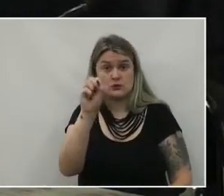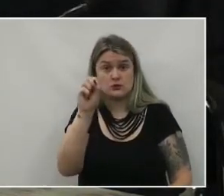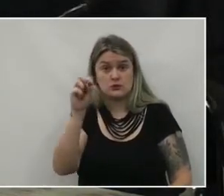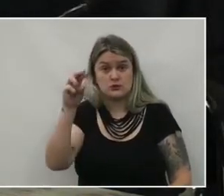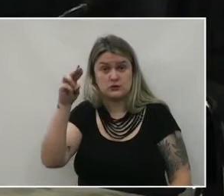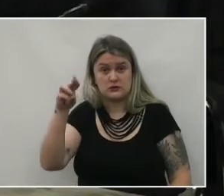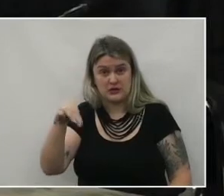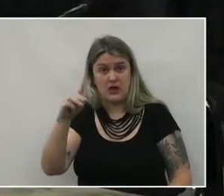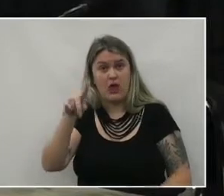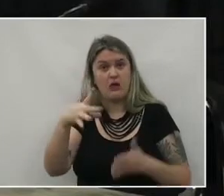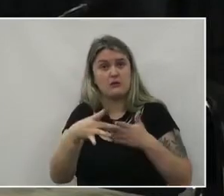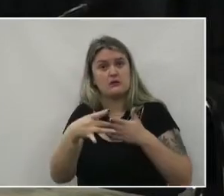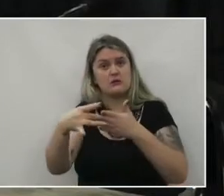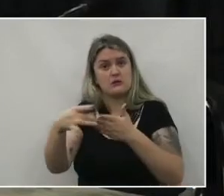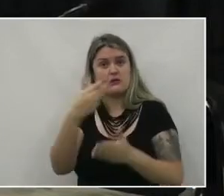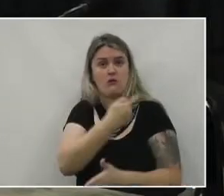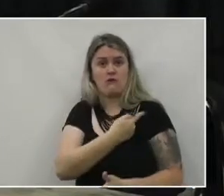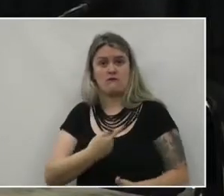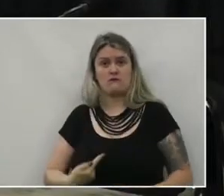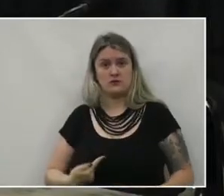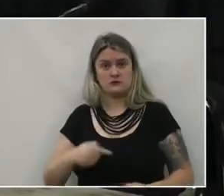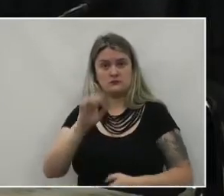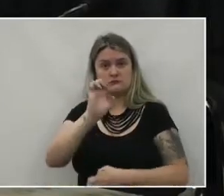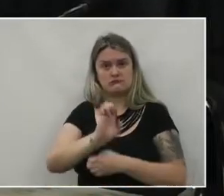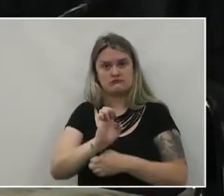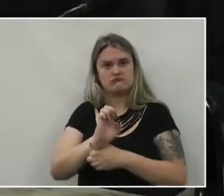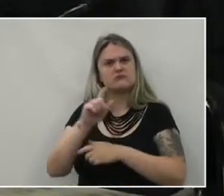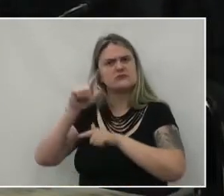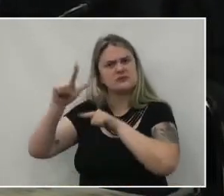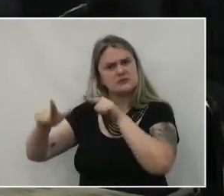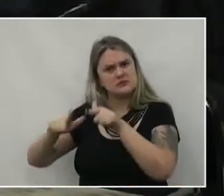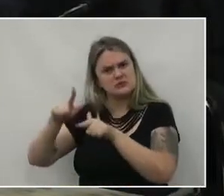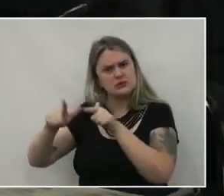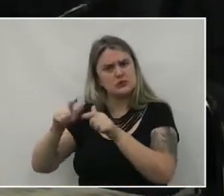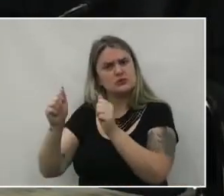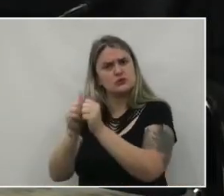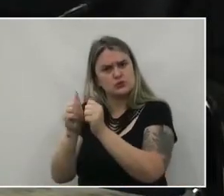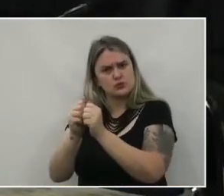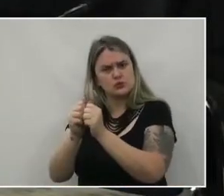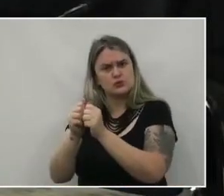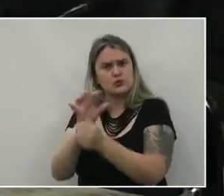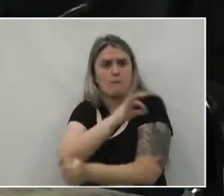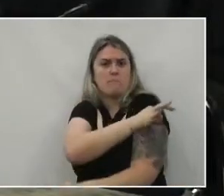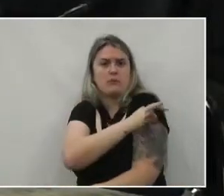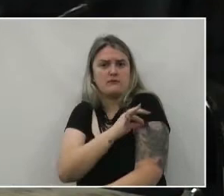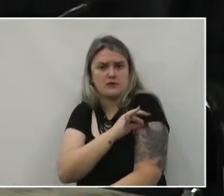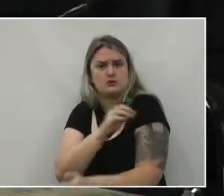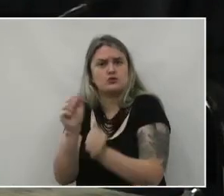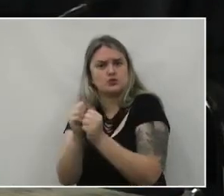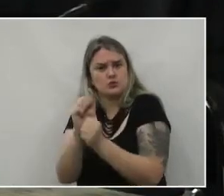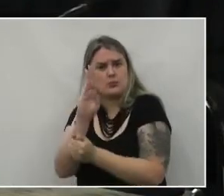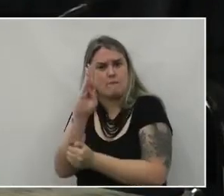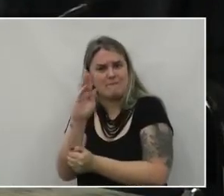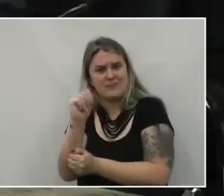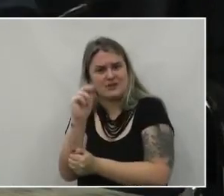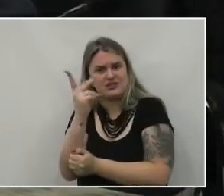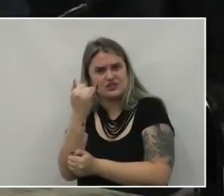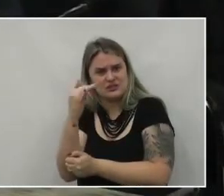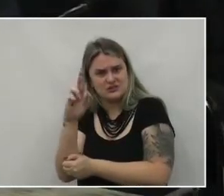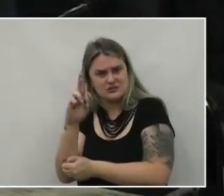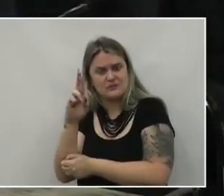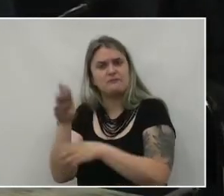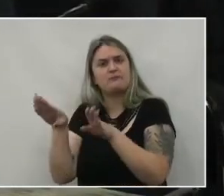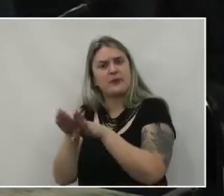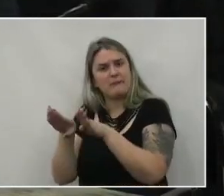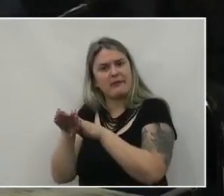do governo do estado do Paraná Que trabalhou Junto com o atual prefeito Junto com o Bachir Junto com essa